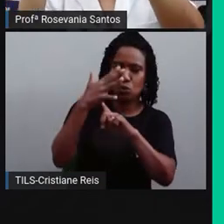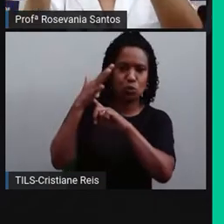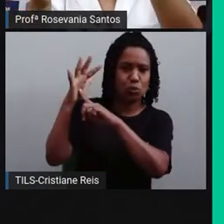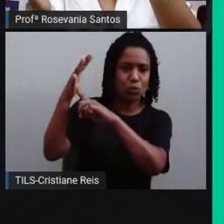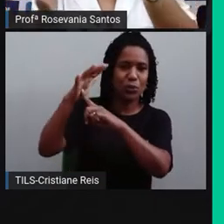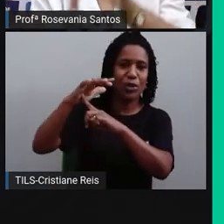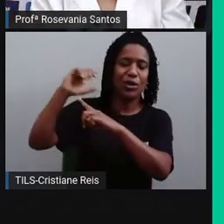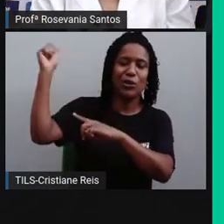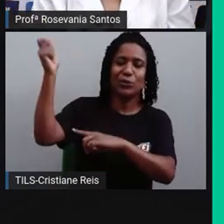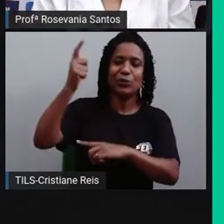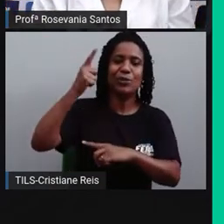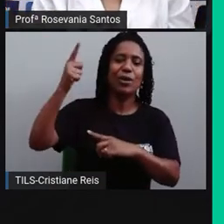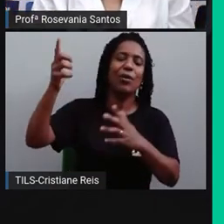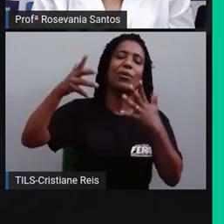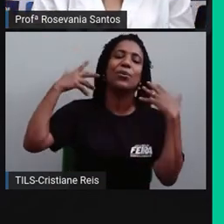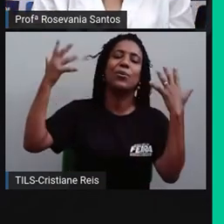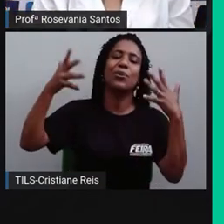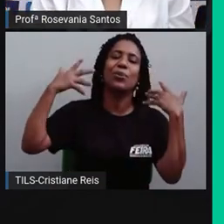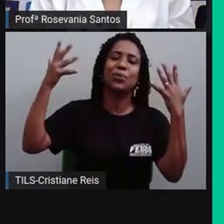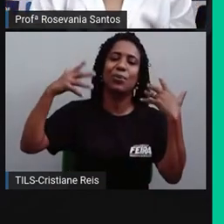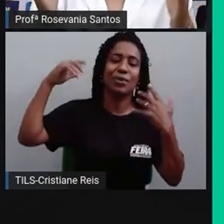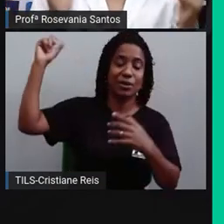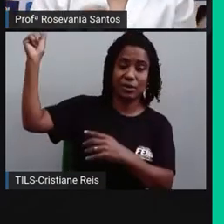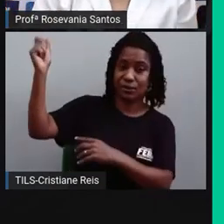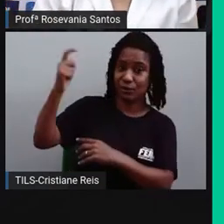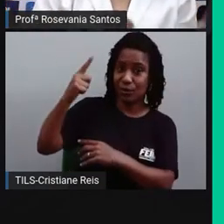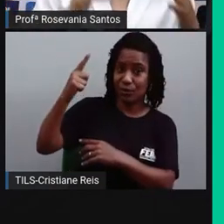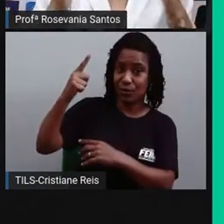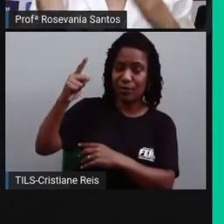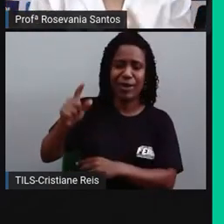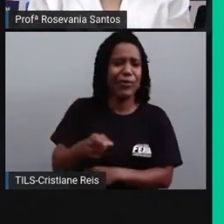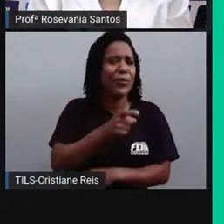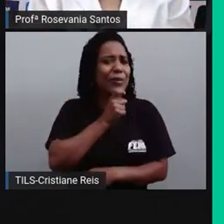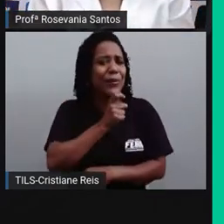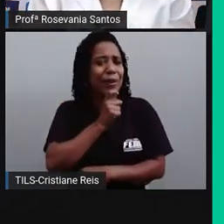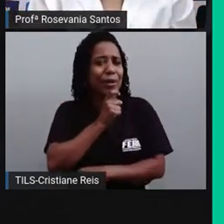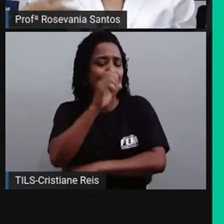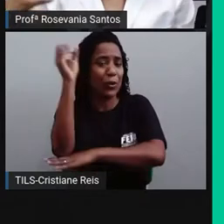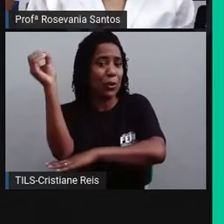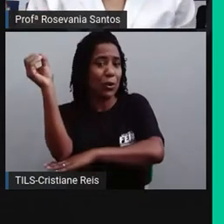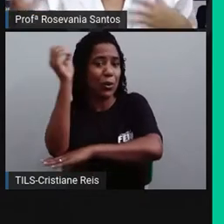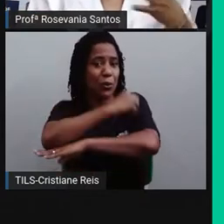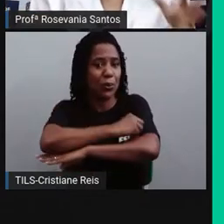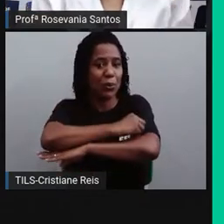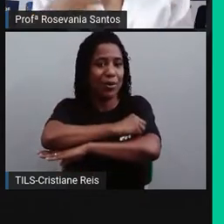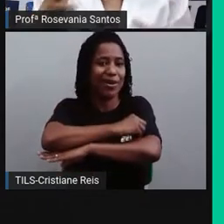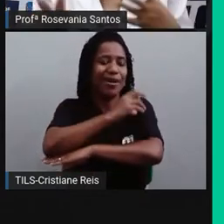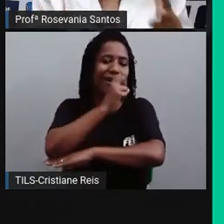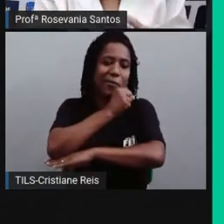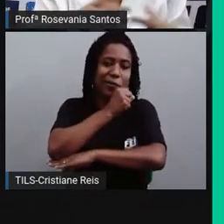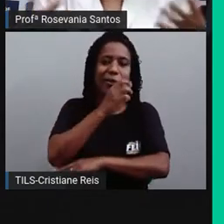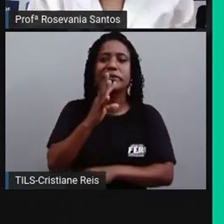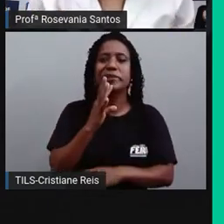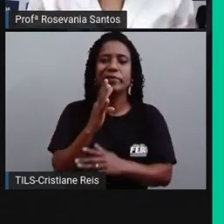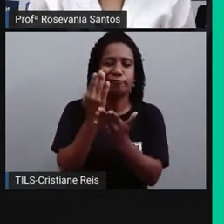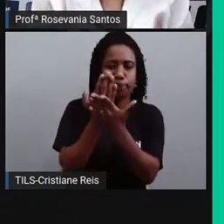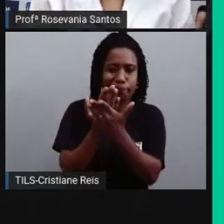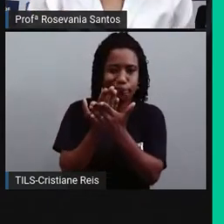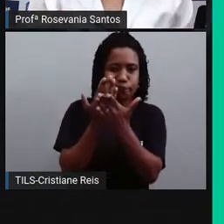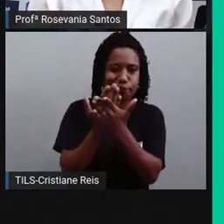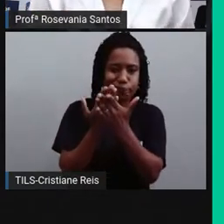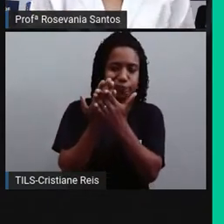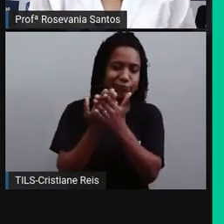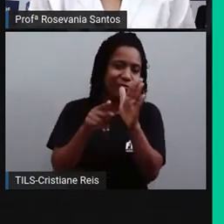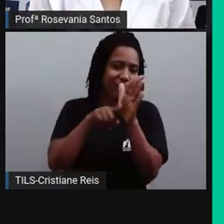incide em uma determinada posição lá no espaço. No período do inverno, em outra. Então, tinha que ter todo um conhecimento dessas